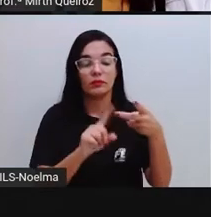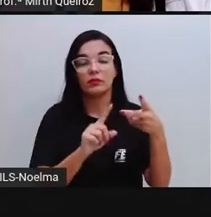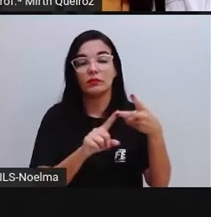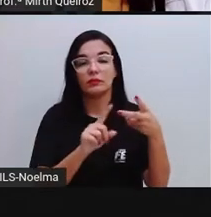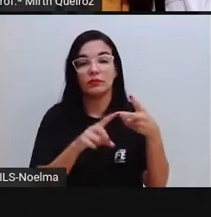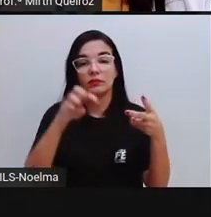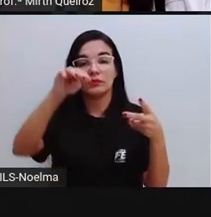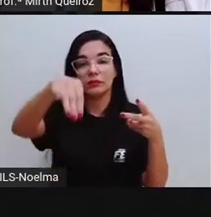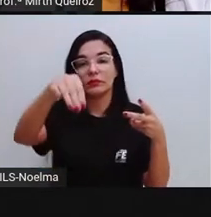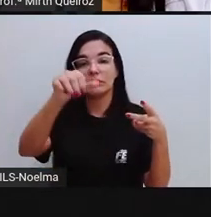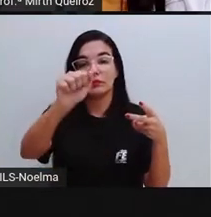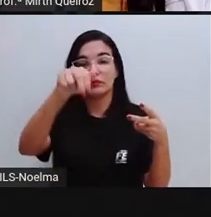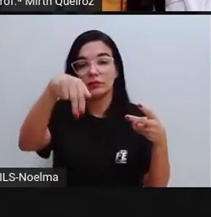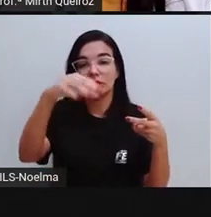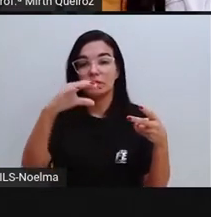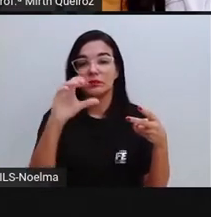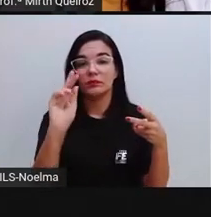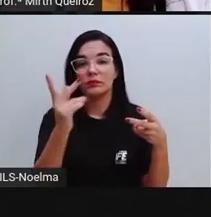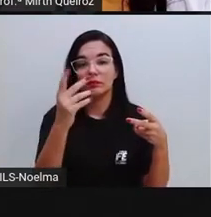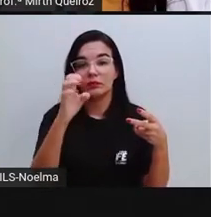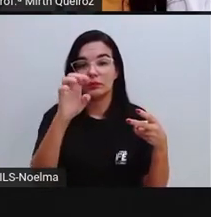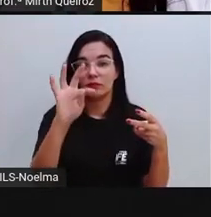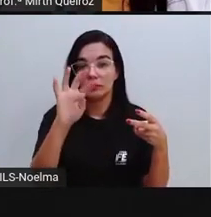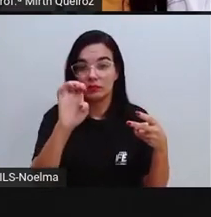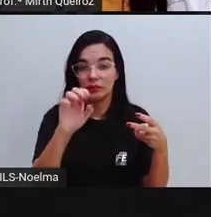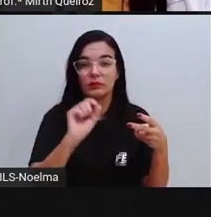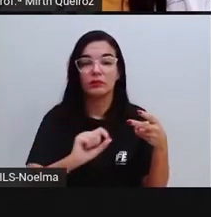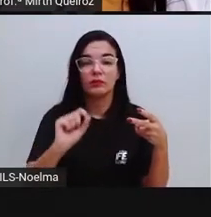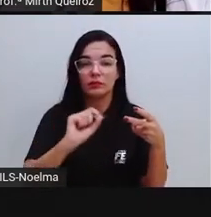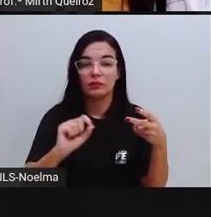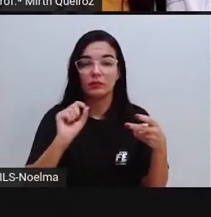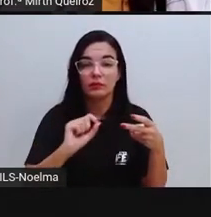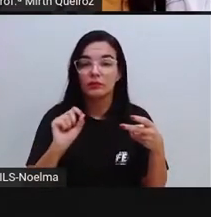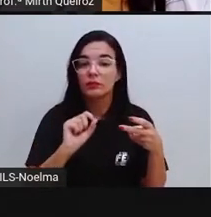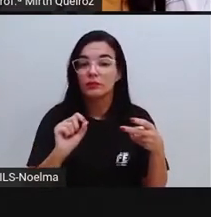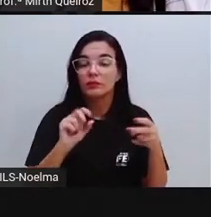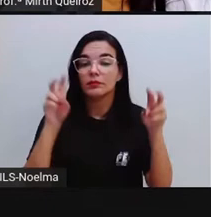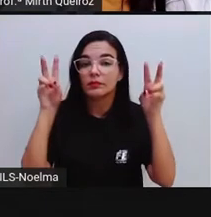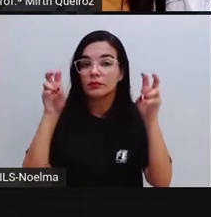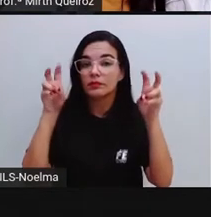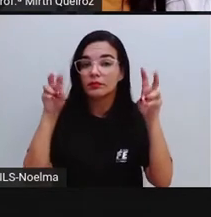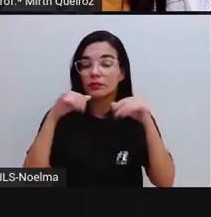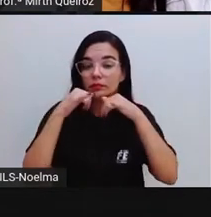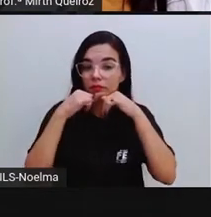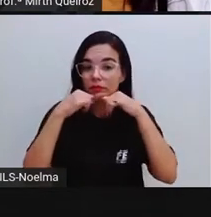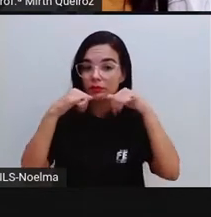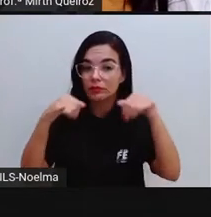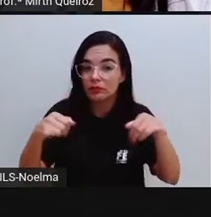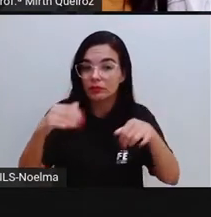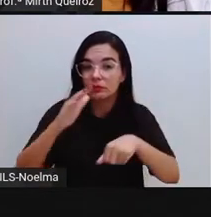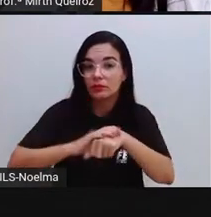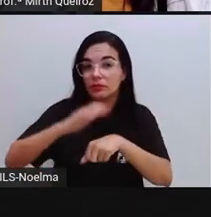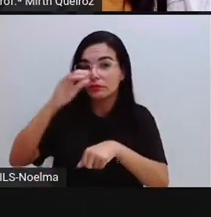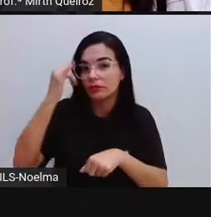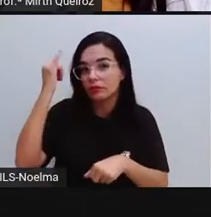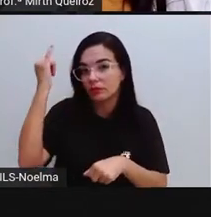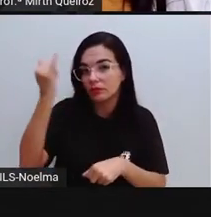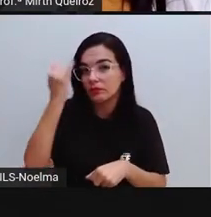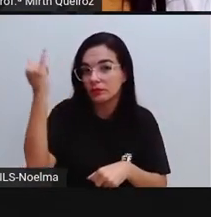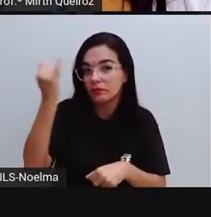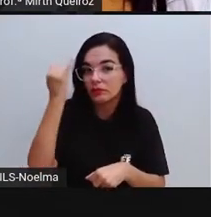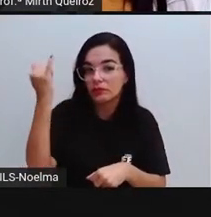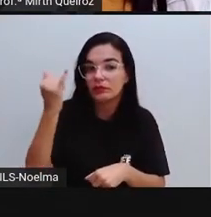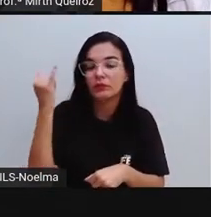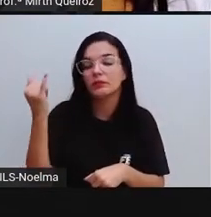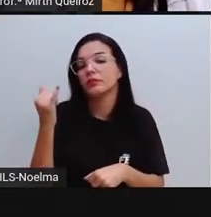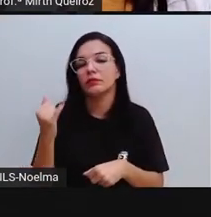Na capa teremos a manchete, como eu mostrei lá pra vocês, onde vai ter o título do fato jornalístico de maior importância do jornal, né?